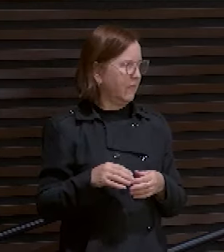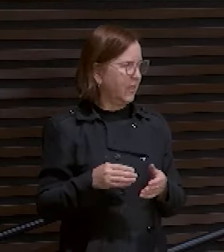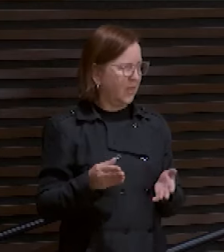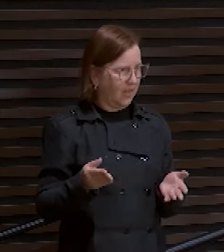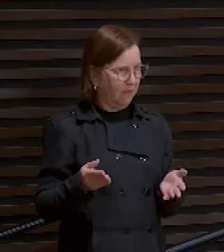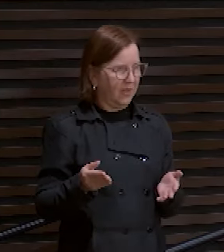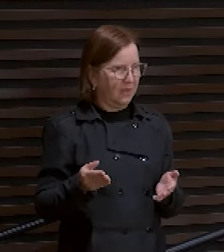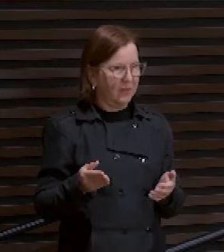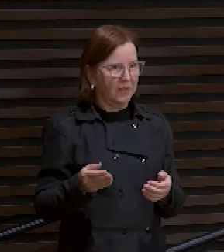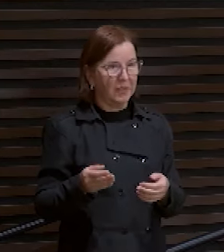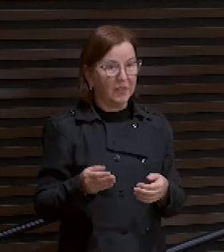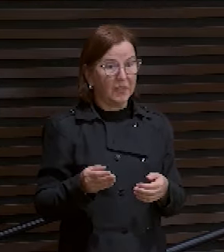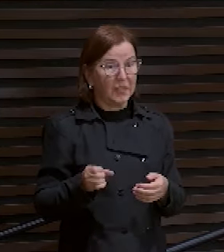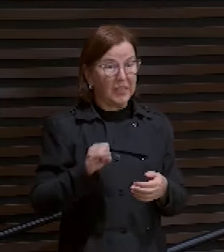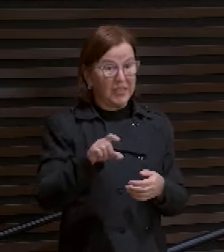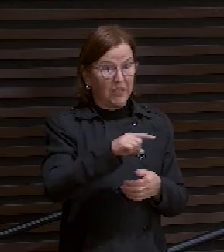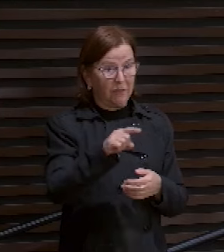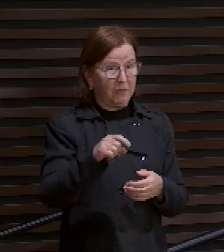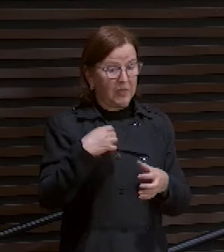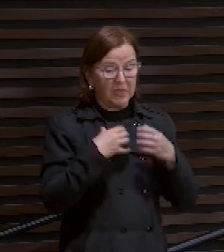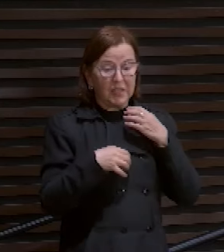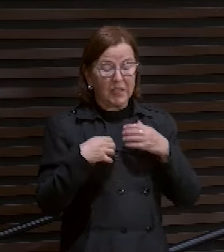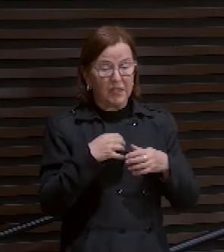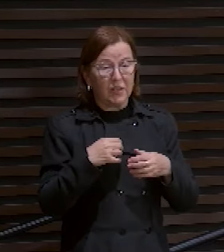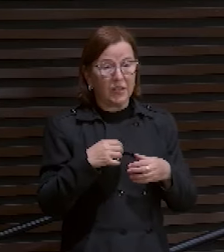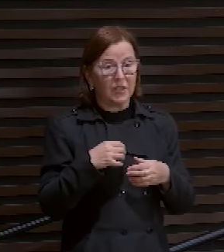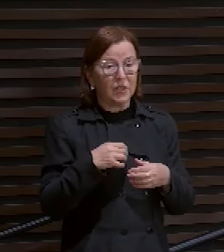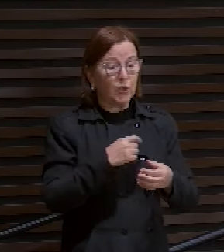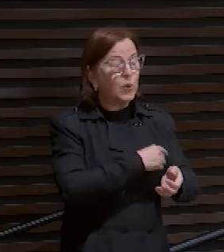sangue, quando você está ansioso, sangue vai para onde? Para o dedão? Então,